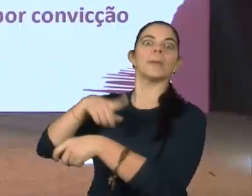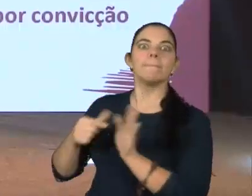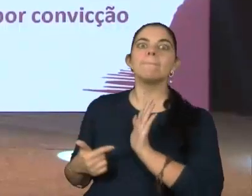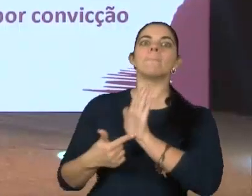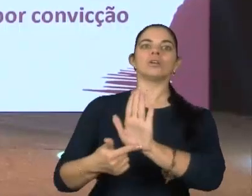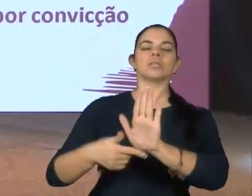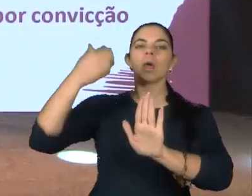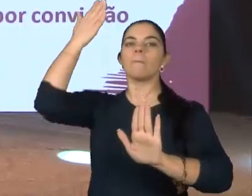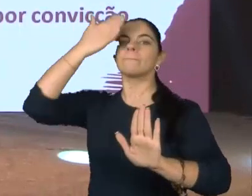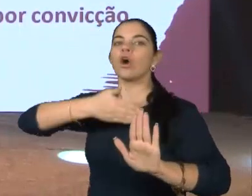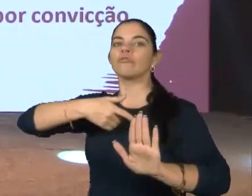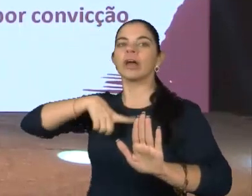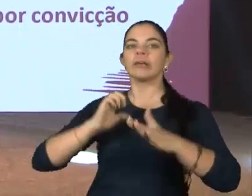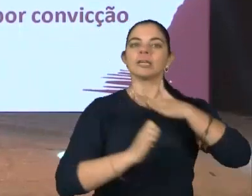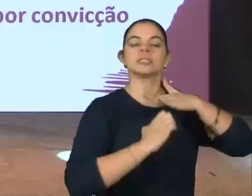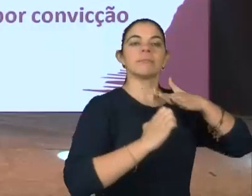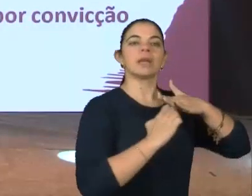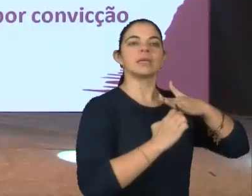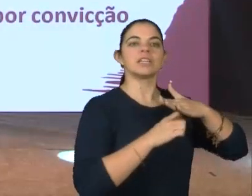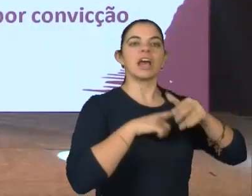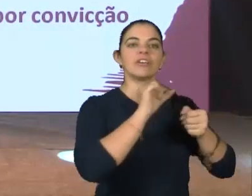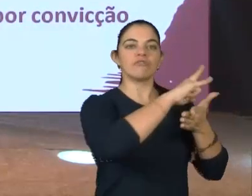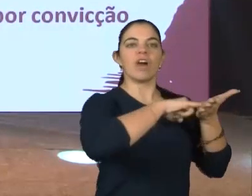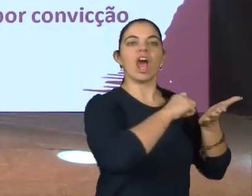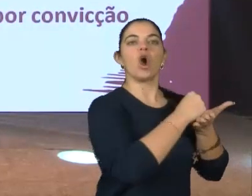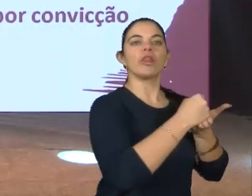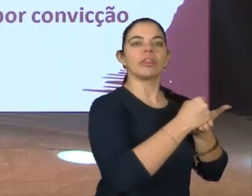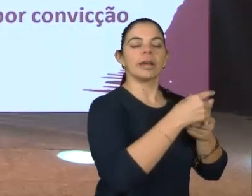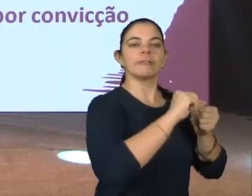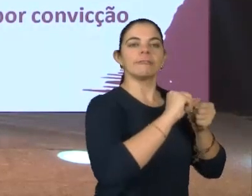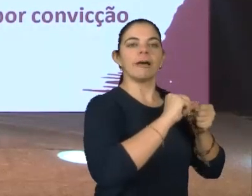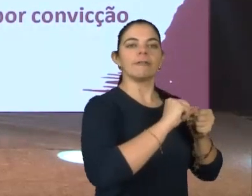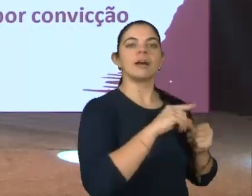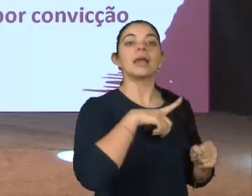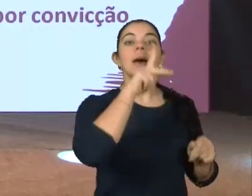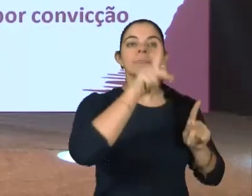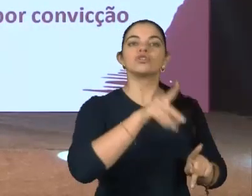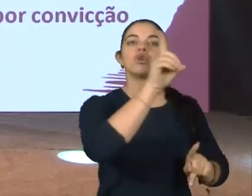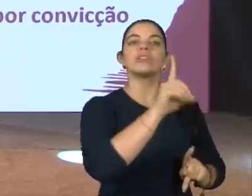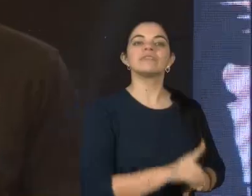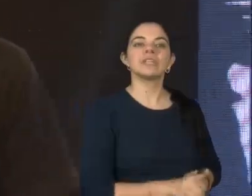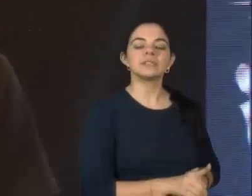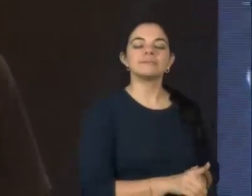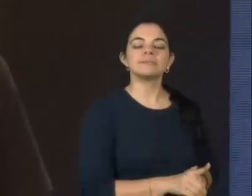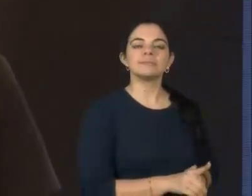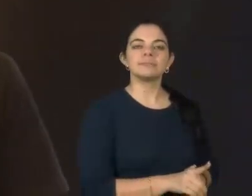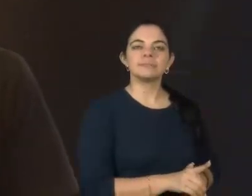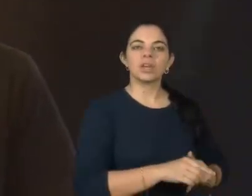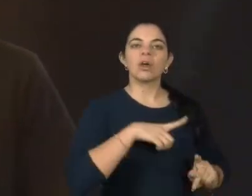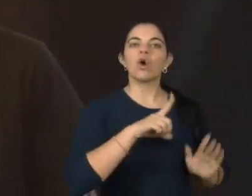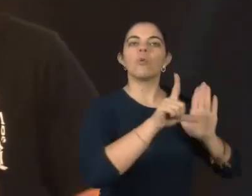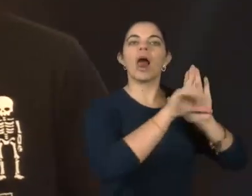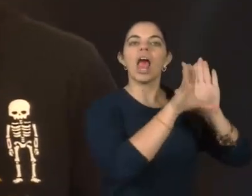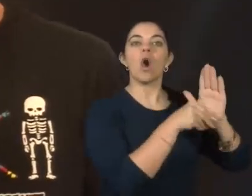as empresas a fazerem contratações ou enxergarem a contratação de pessoas com algum tipo de deficiência